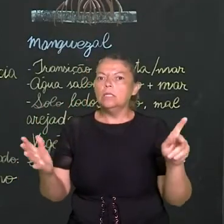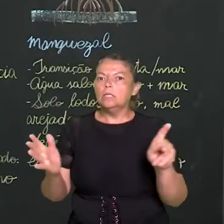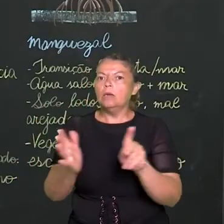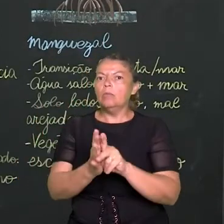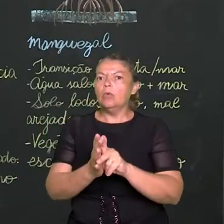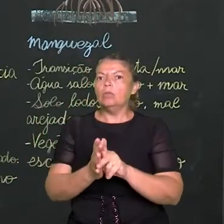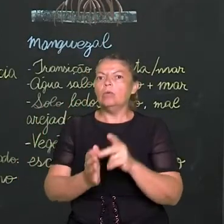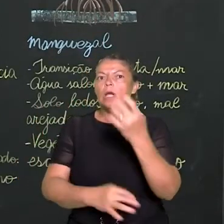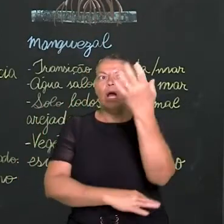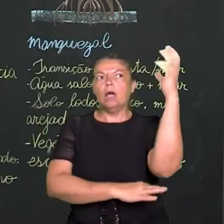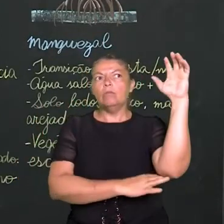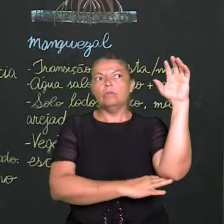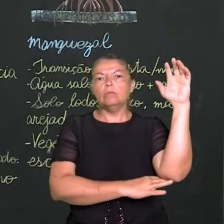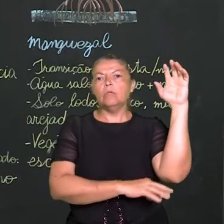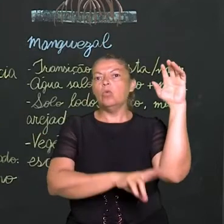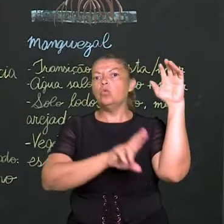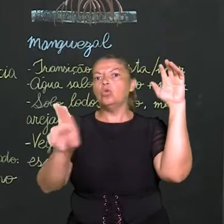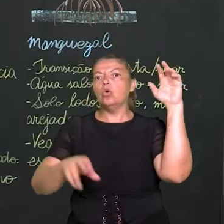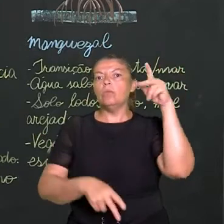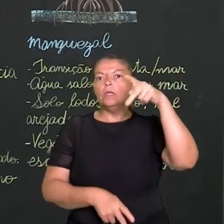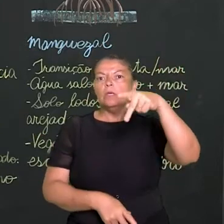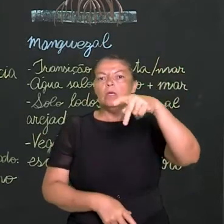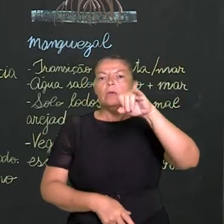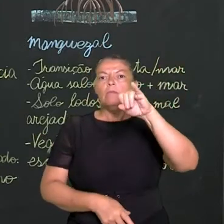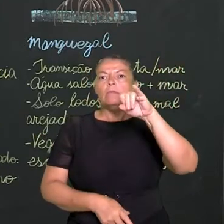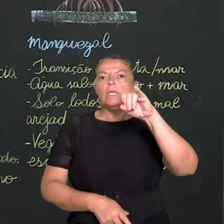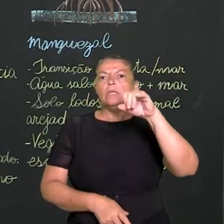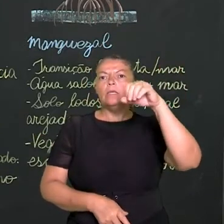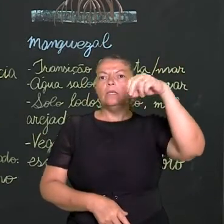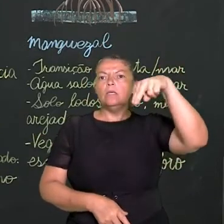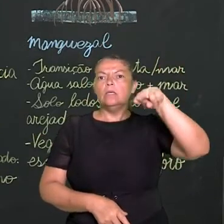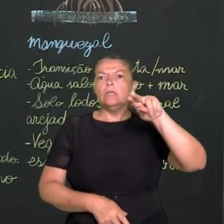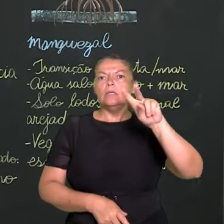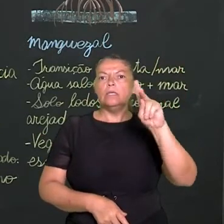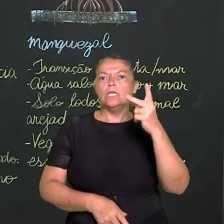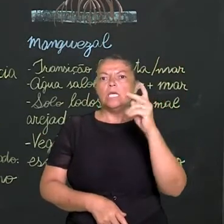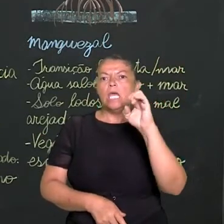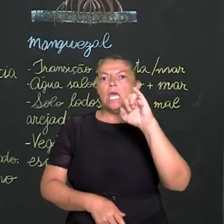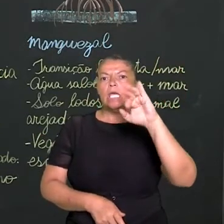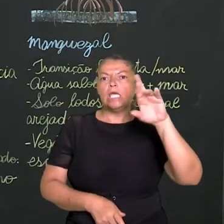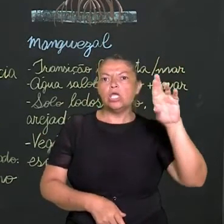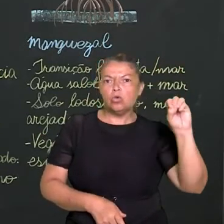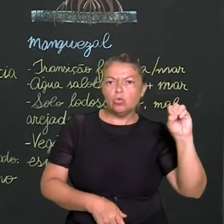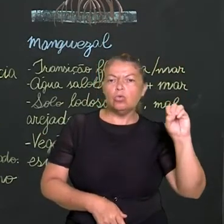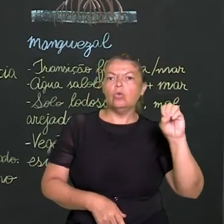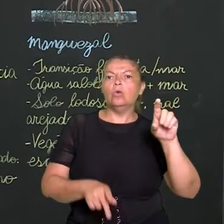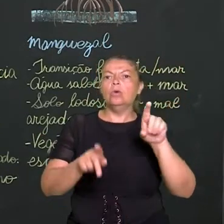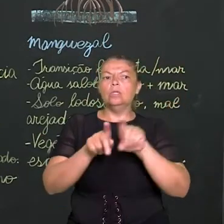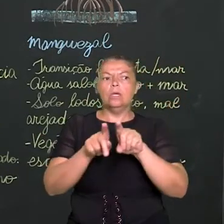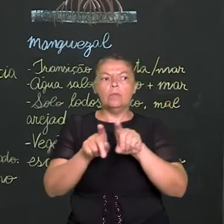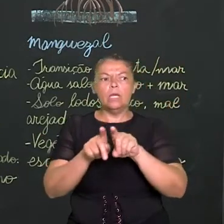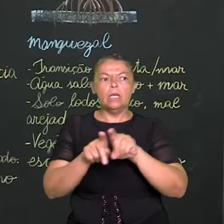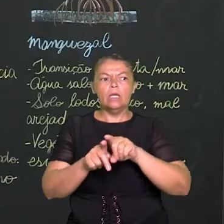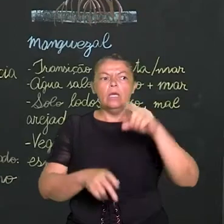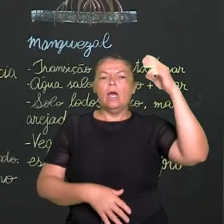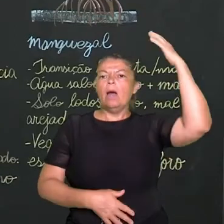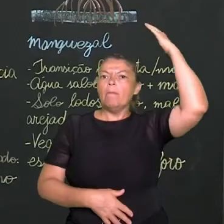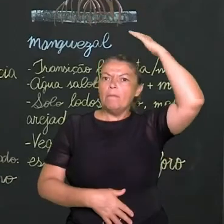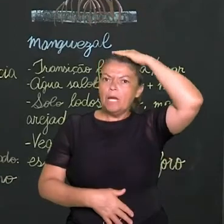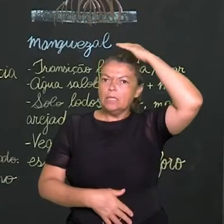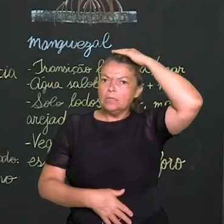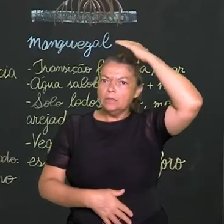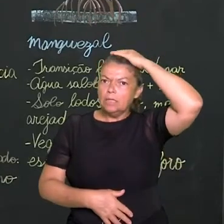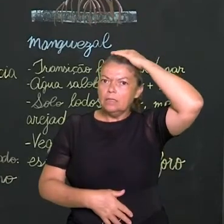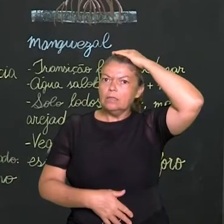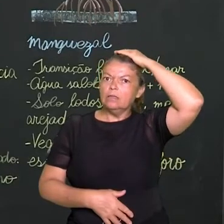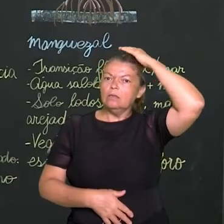espécie, que é a chamada pinheiro do Paraná, que deu um nome, então, a esse ecossistema, justamente araucária, também chamada de araucária, ou